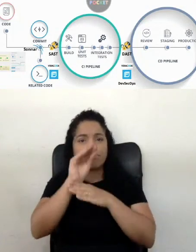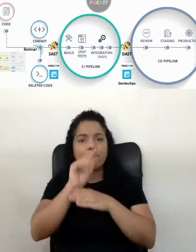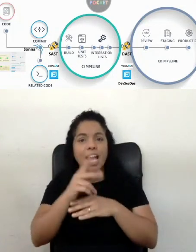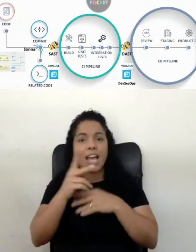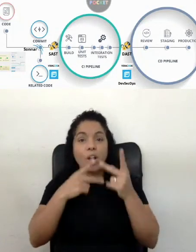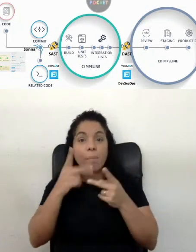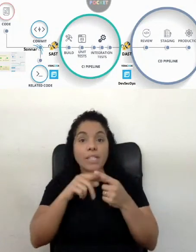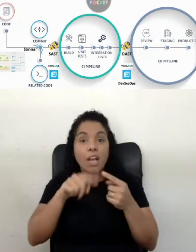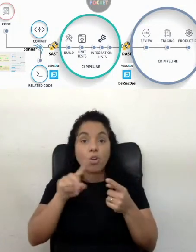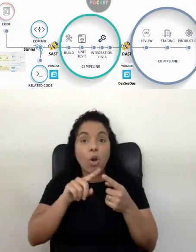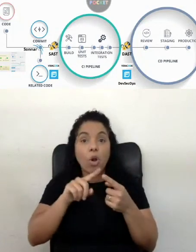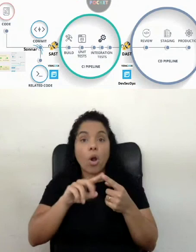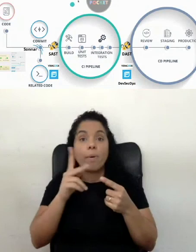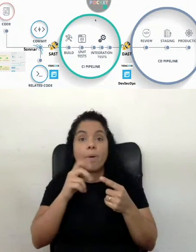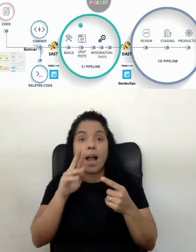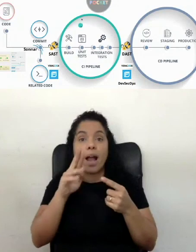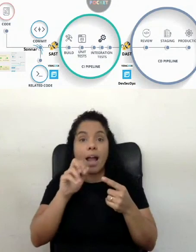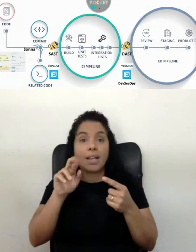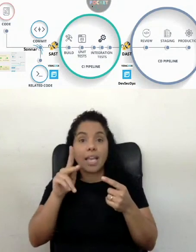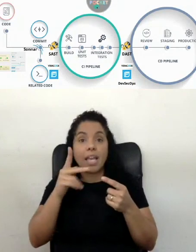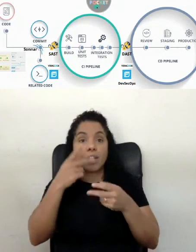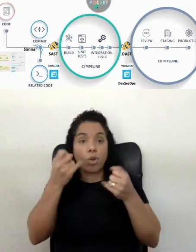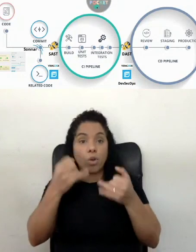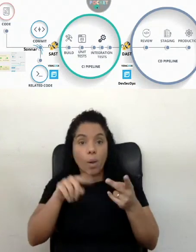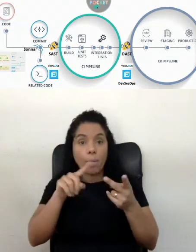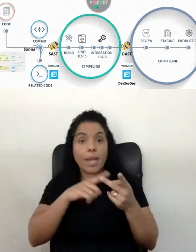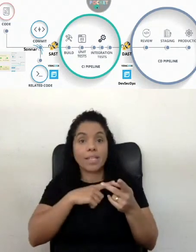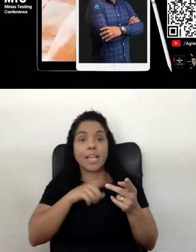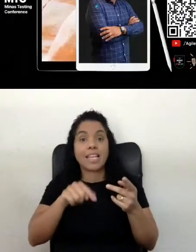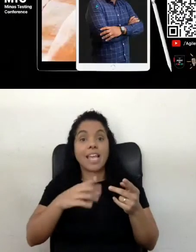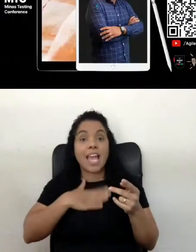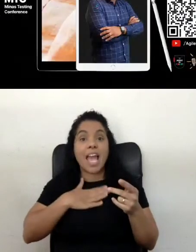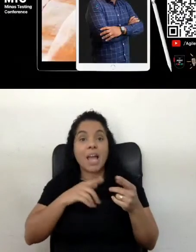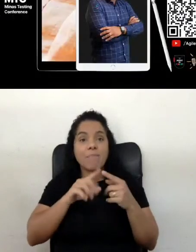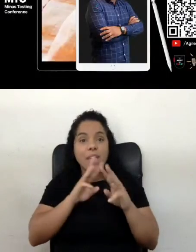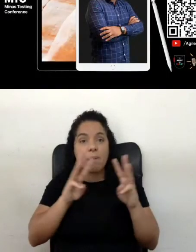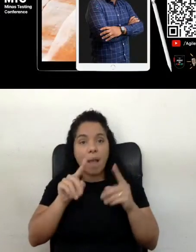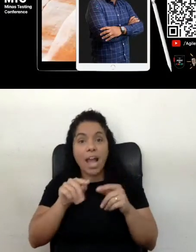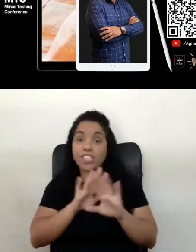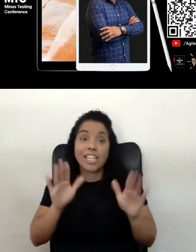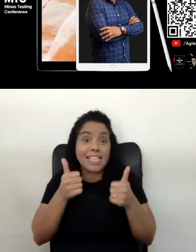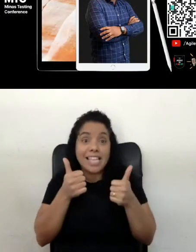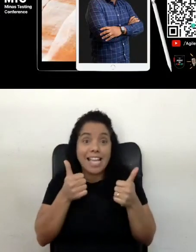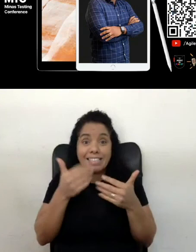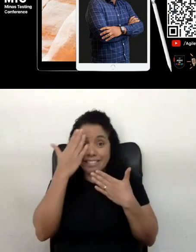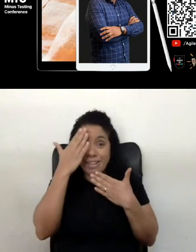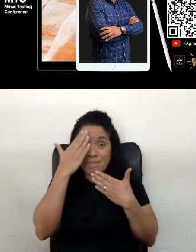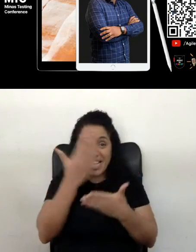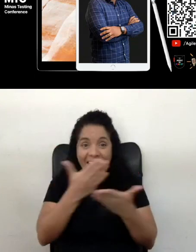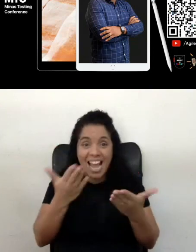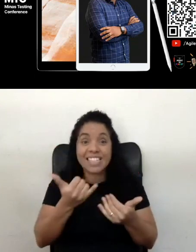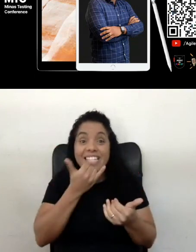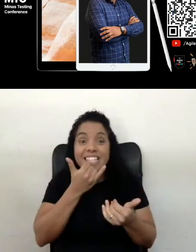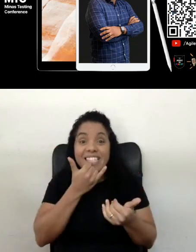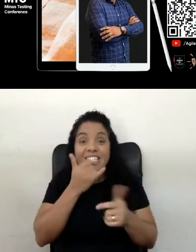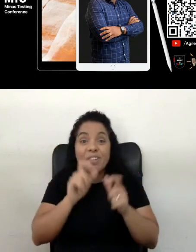um pouco do hack aqui que eu comentei, enfim, aqui é a minha página, né, e é isso aí, galera, muito obrigado, desculpa